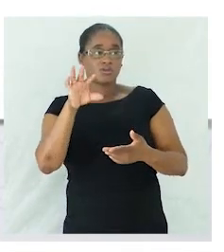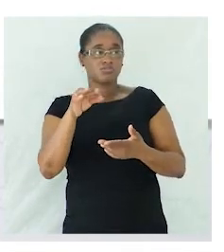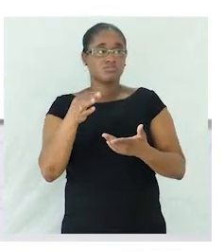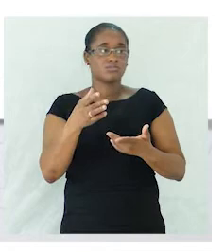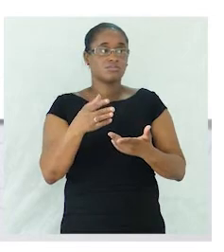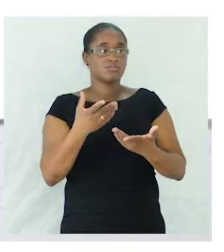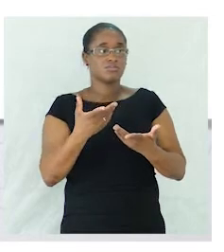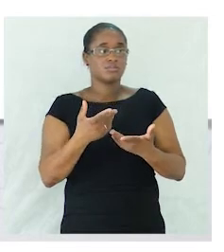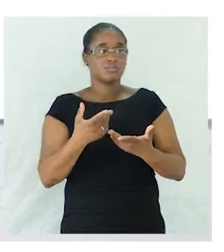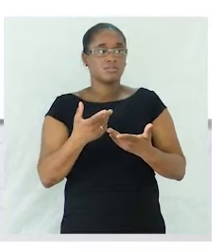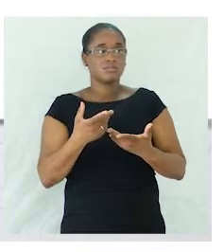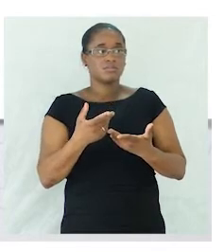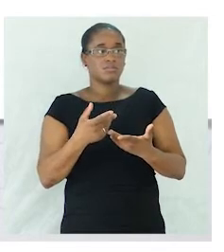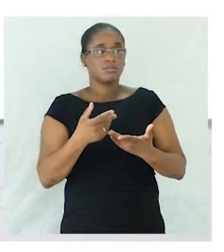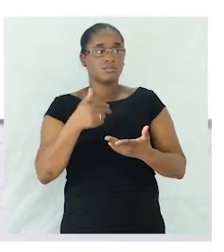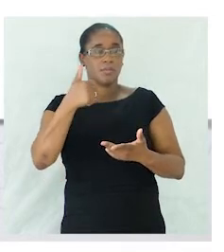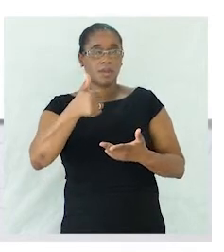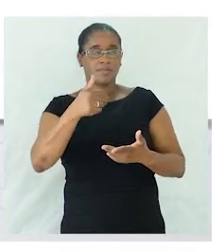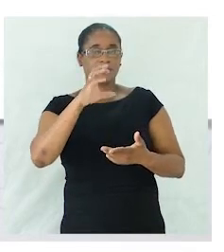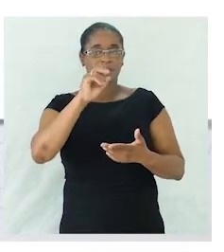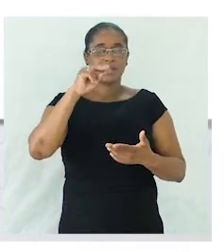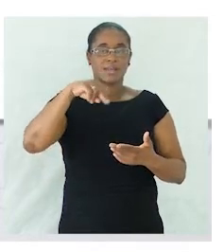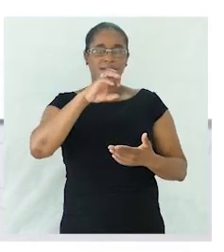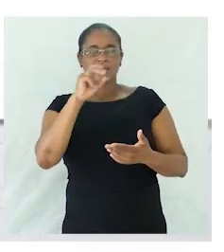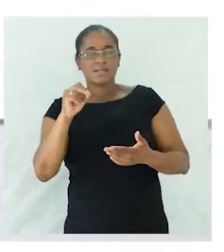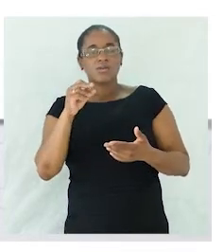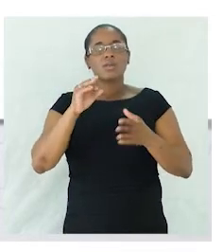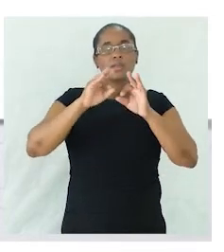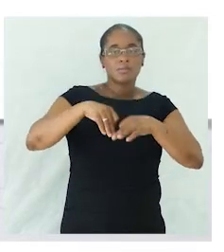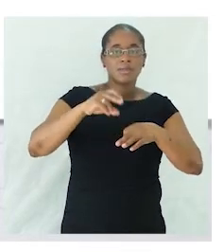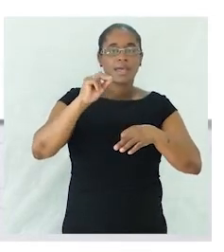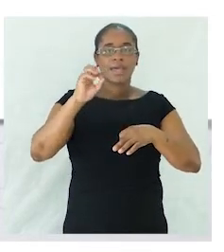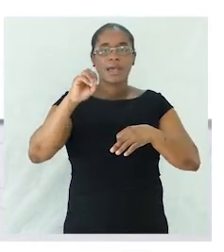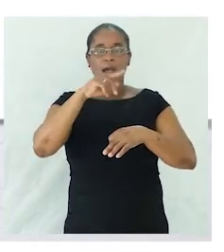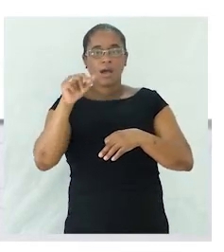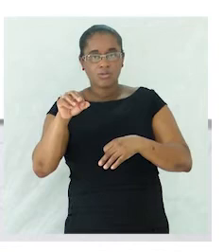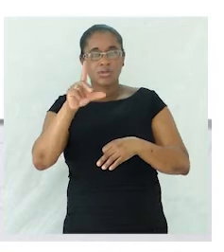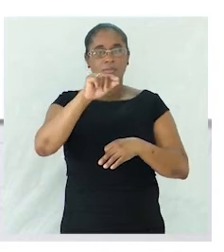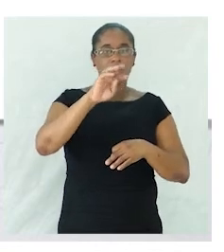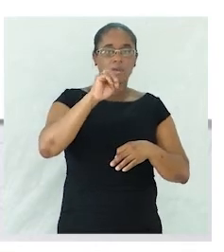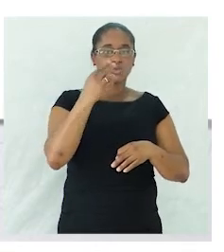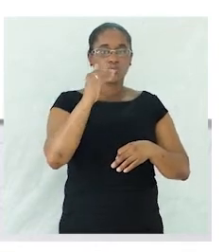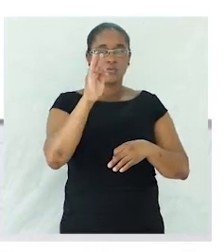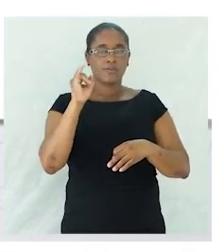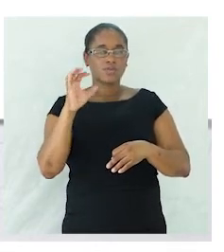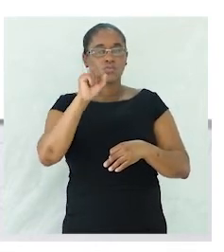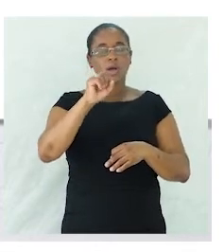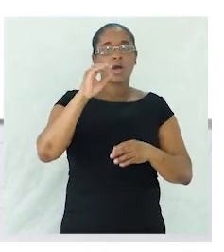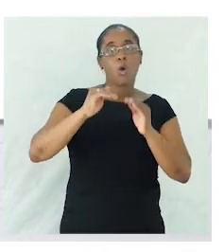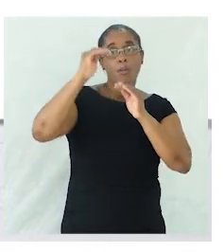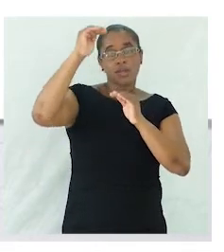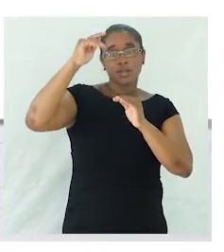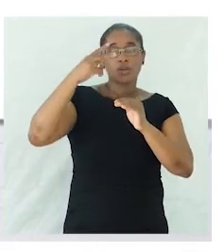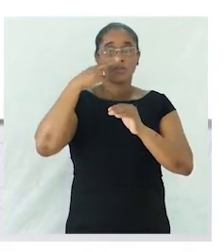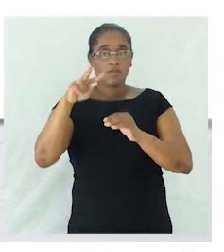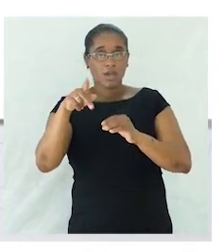termina em um que também é um sufixo do grau aumentativo vocês podem ver aqui na palavra escolão